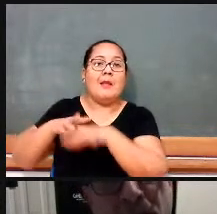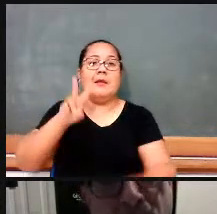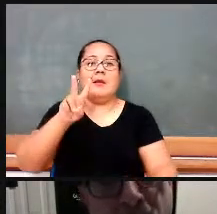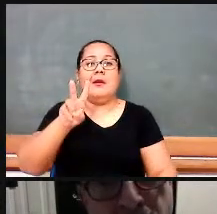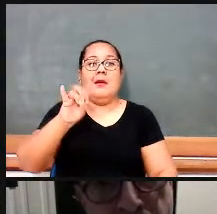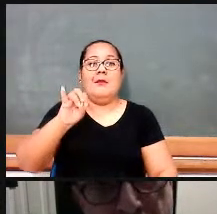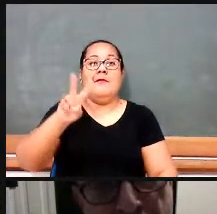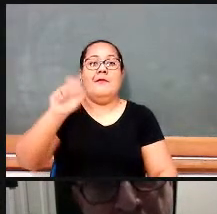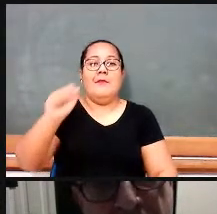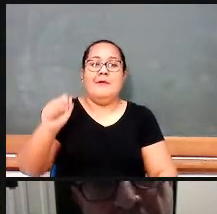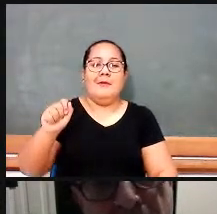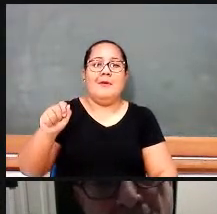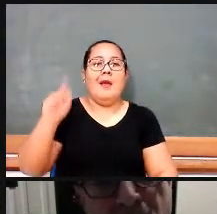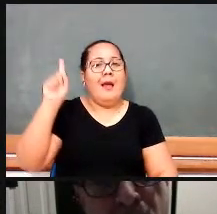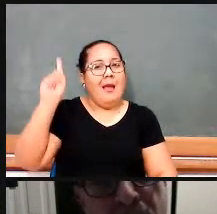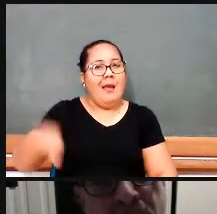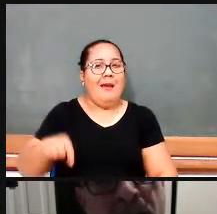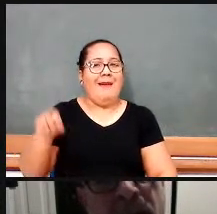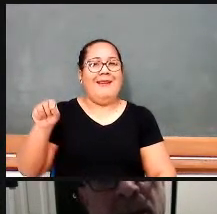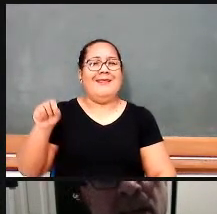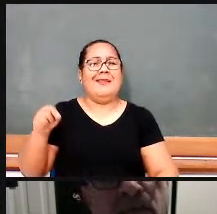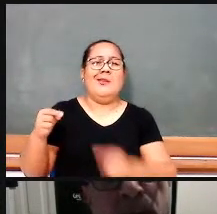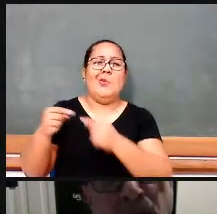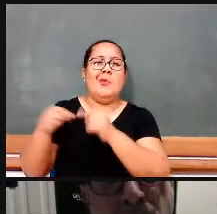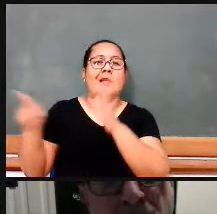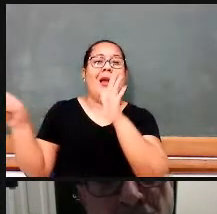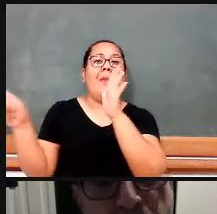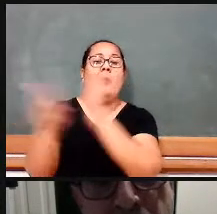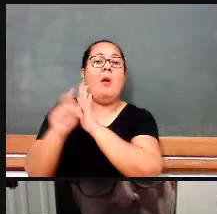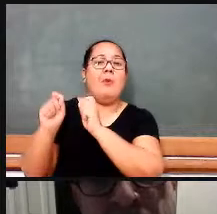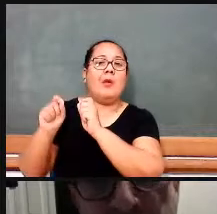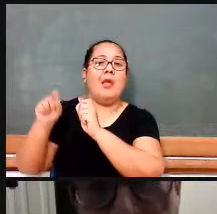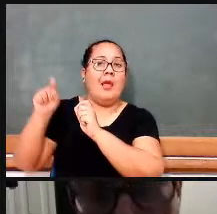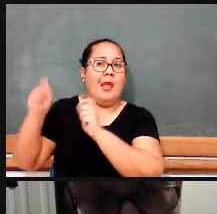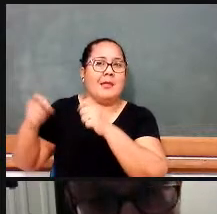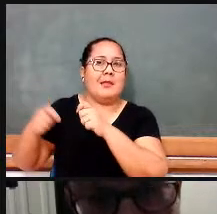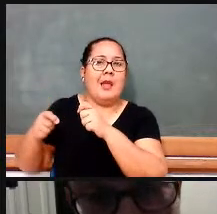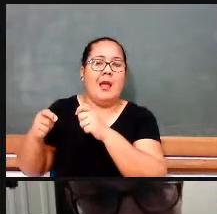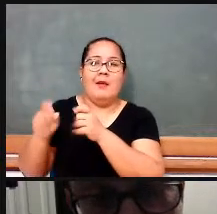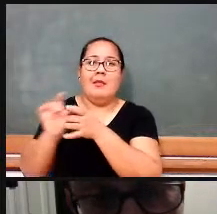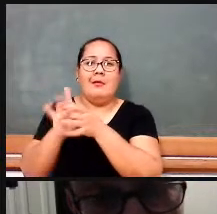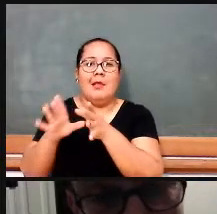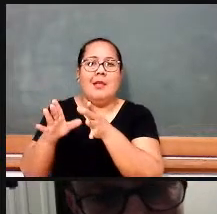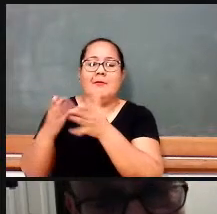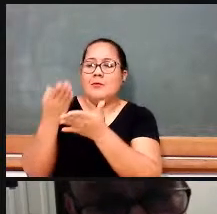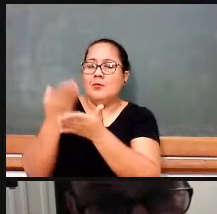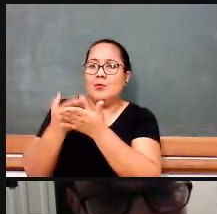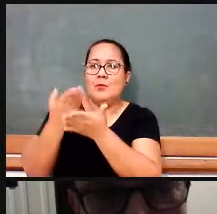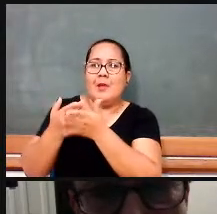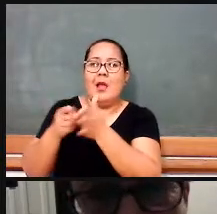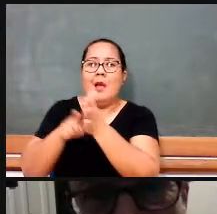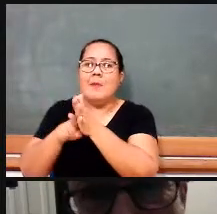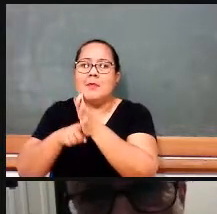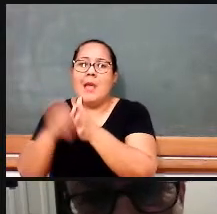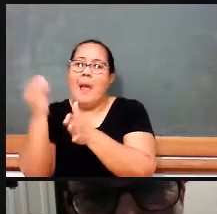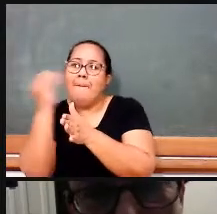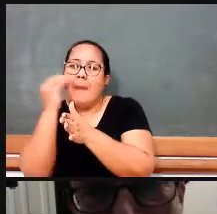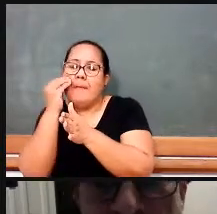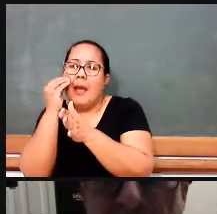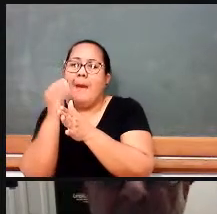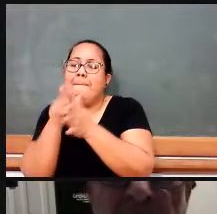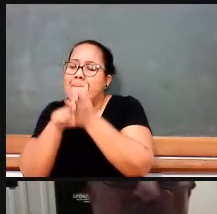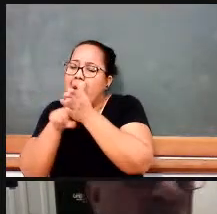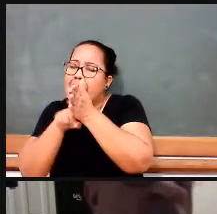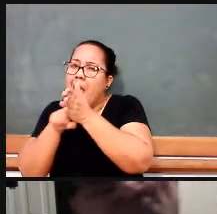matemática viva é aquela matemática que permite pesquisa, que está sendo pesquisada continuamente.